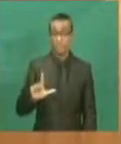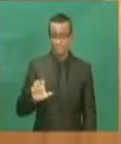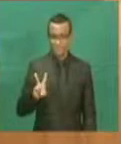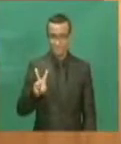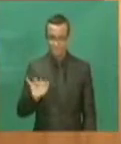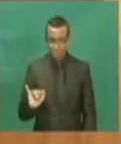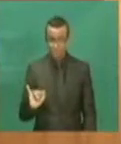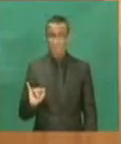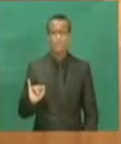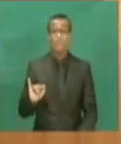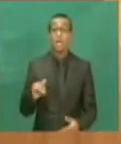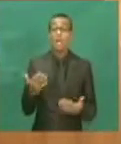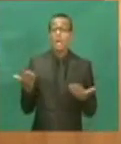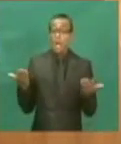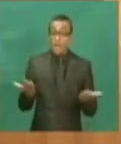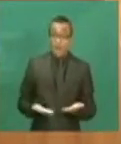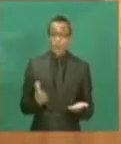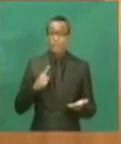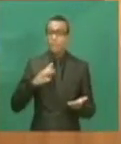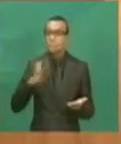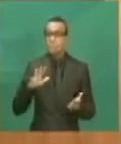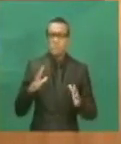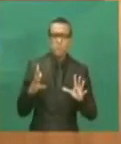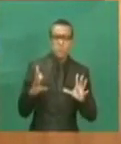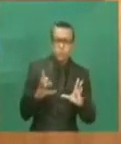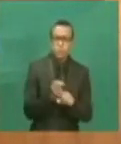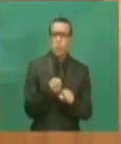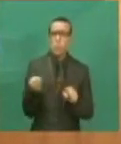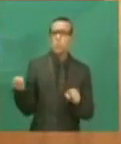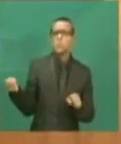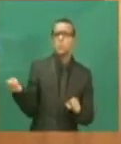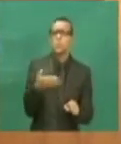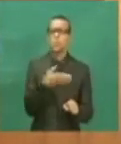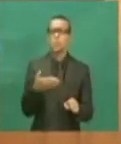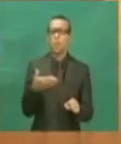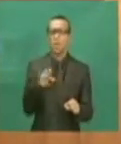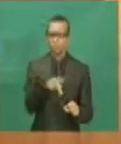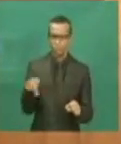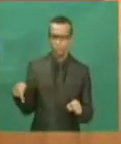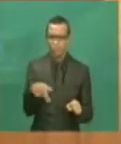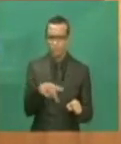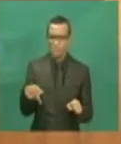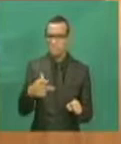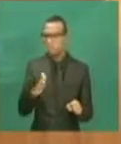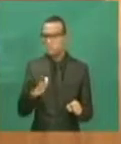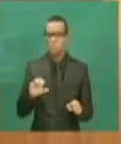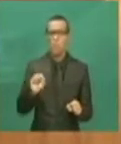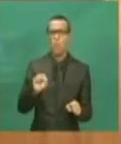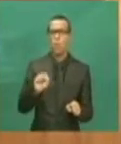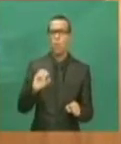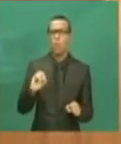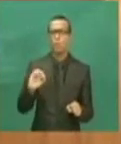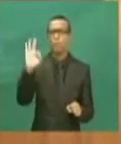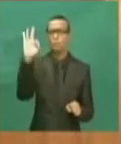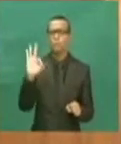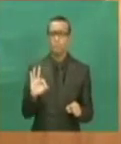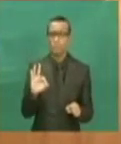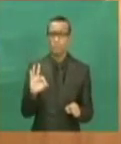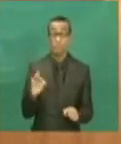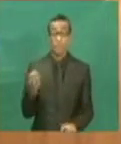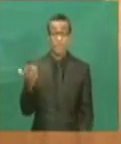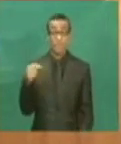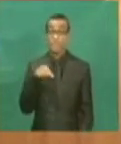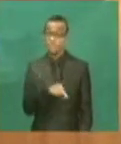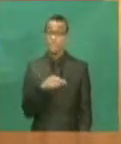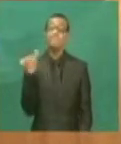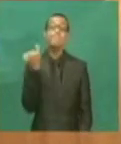80%. Ou seja, a meritocracia entrou em voga naquela disputa e não a